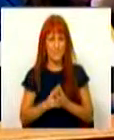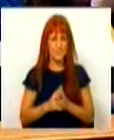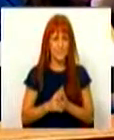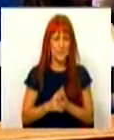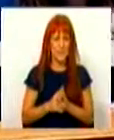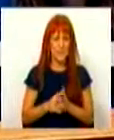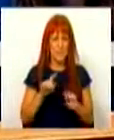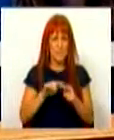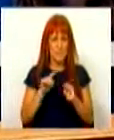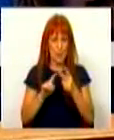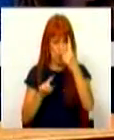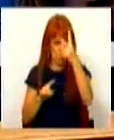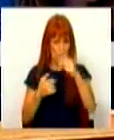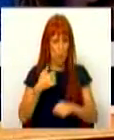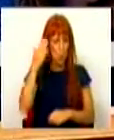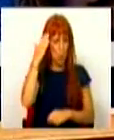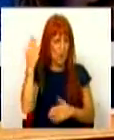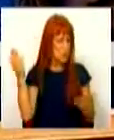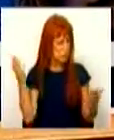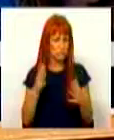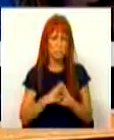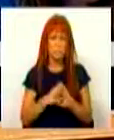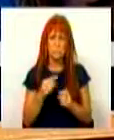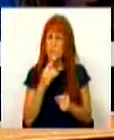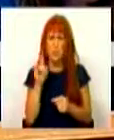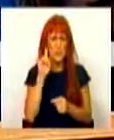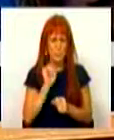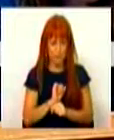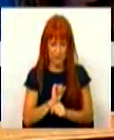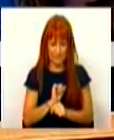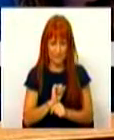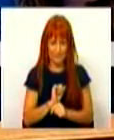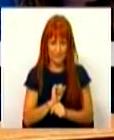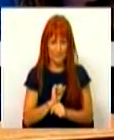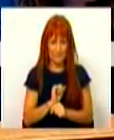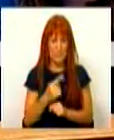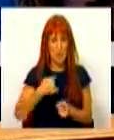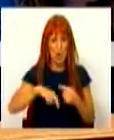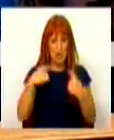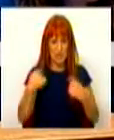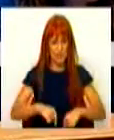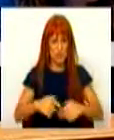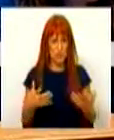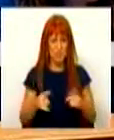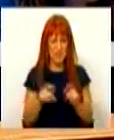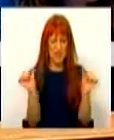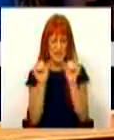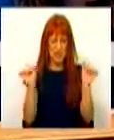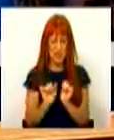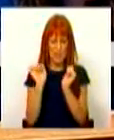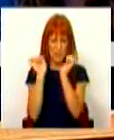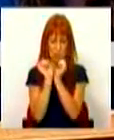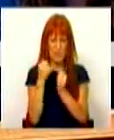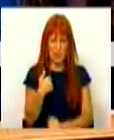Dois aspectos que me parecem de enorme relevância. Nós temos hoje um sistema de segurança